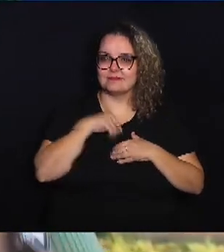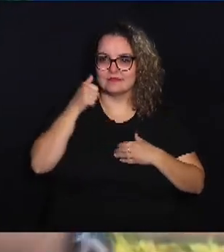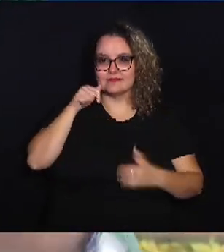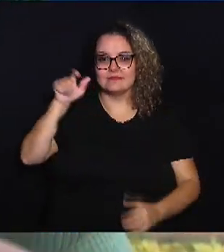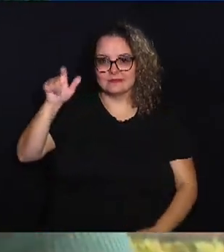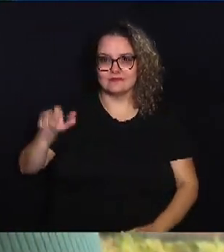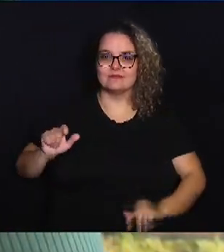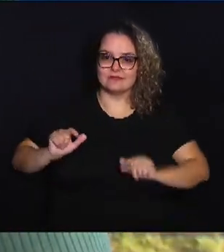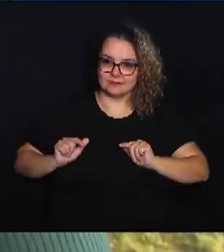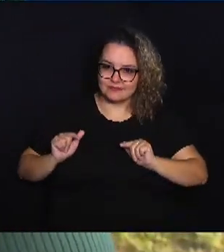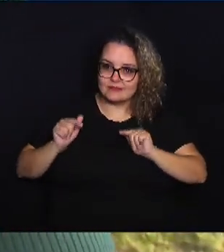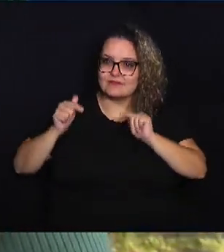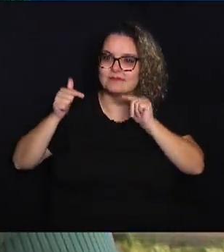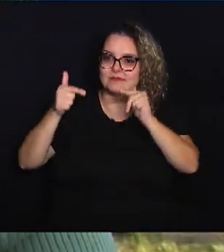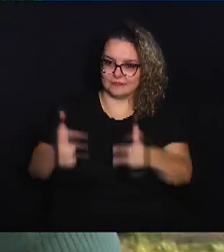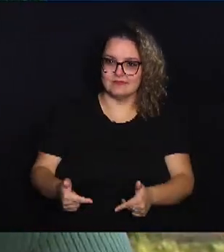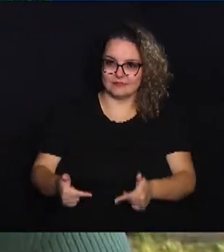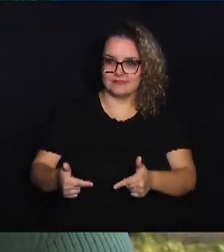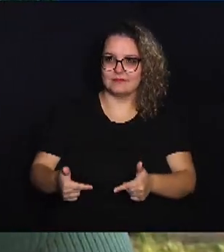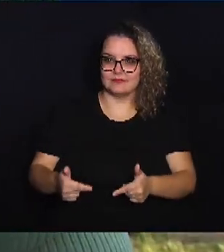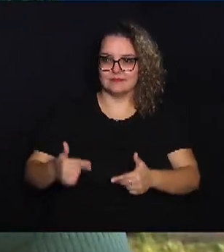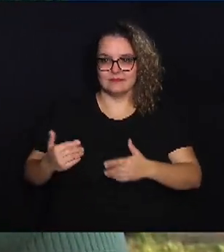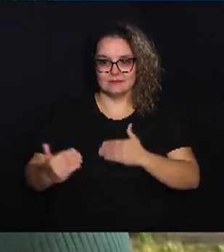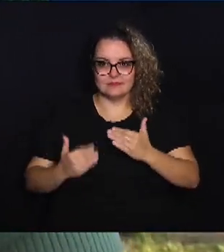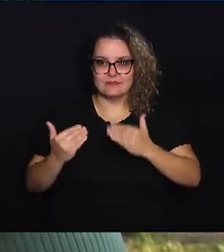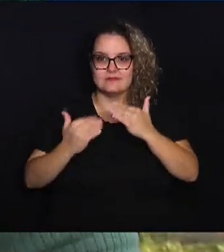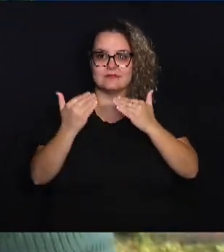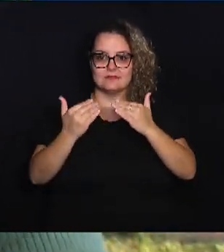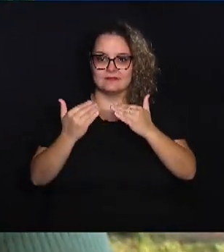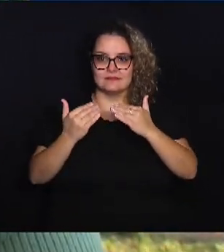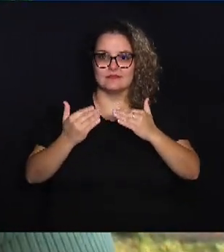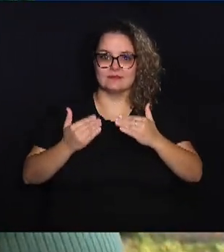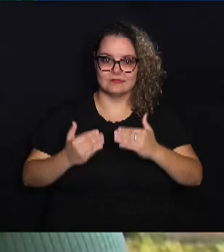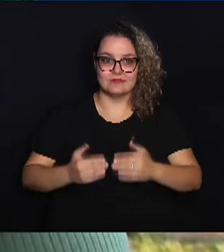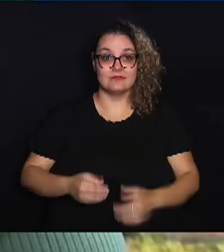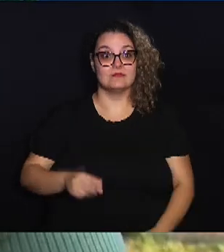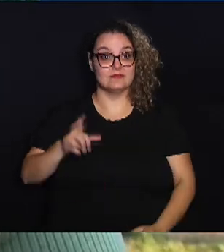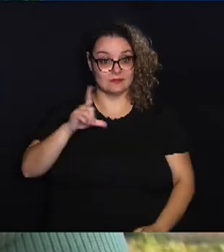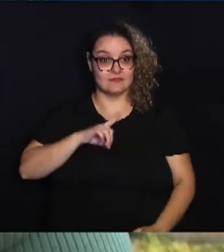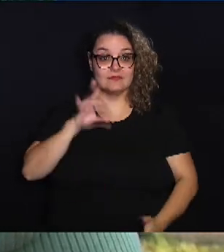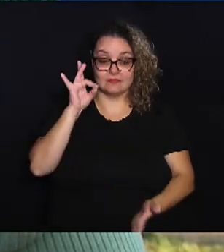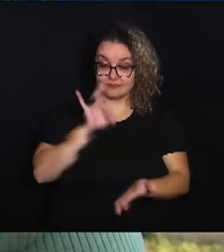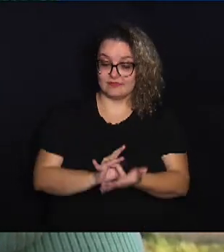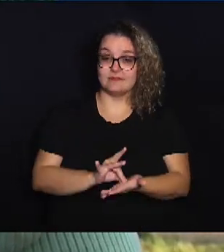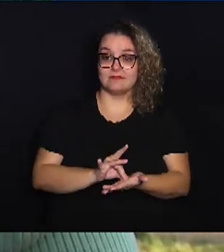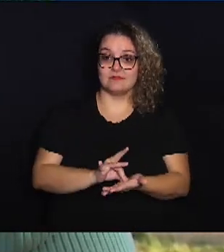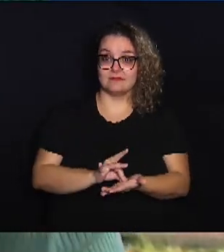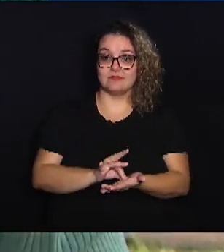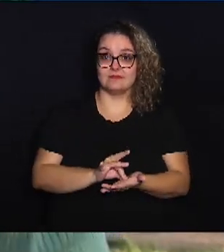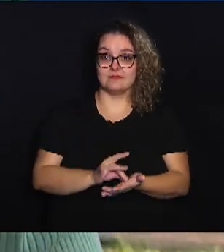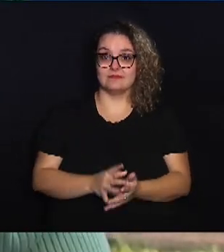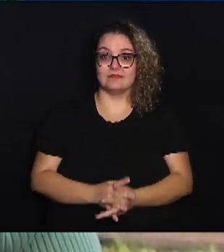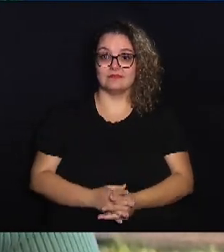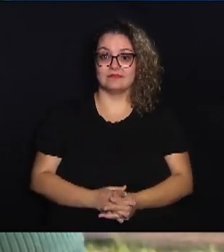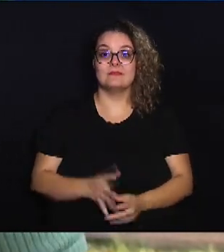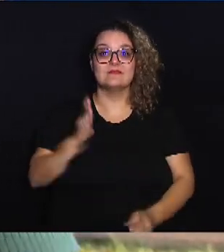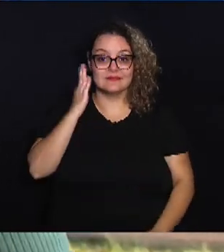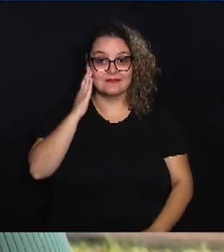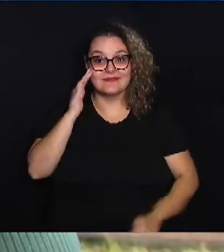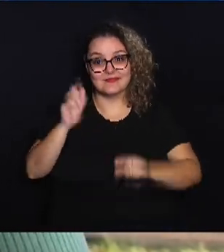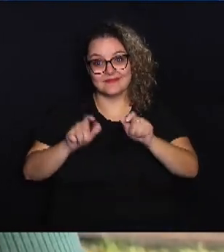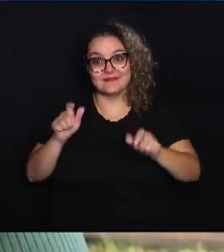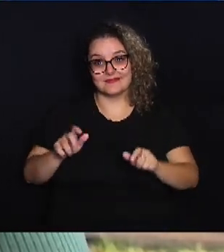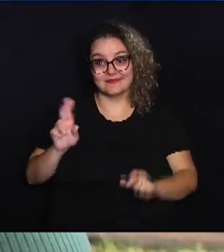para construir isso aqui, para render e para existir, e saber que as pessoas